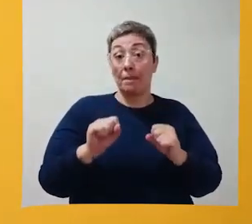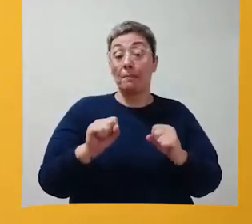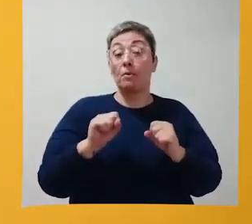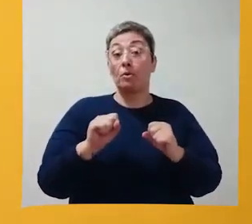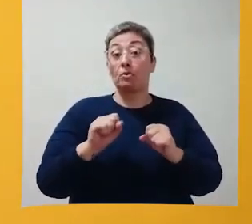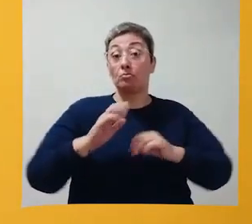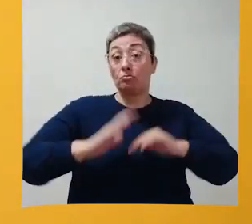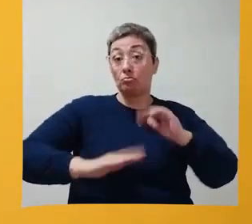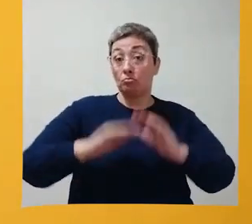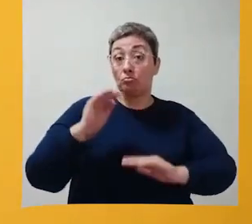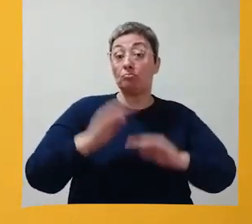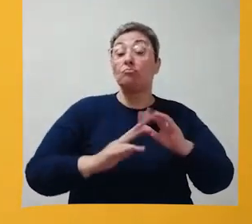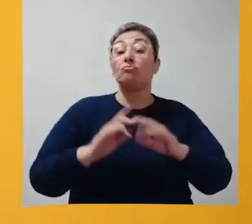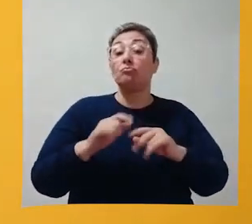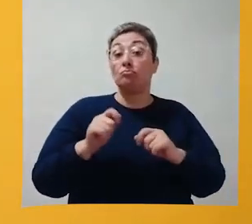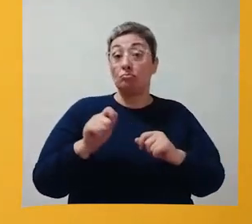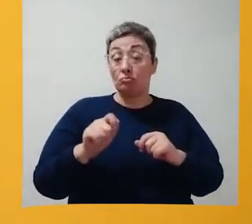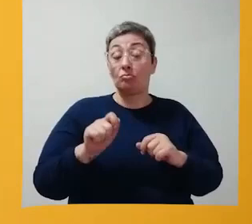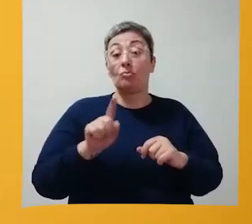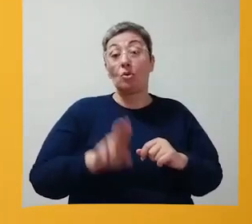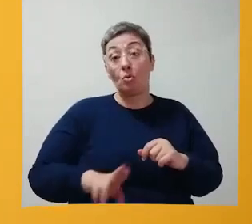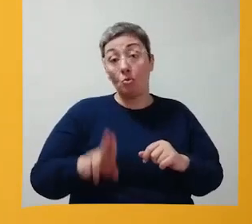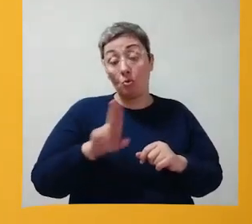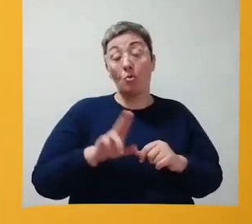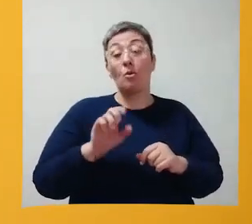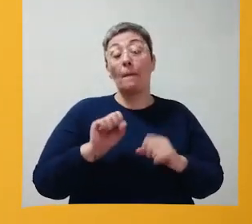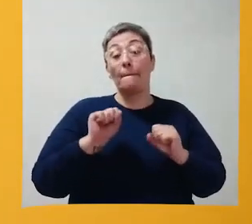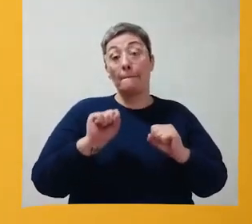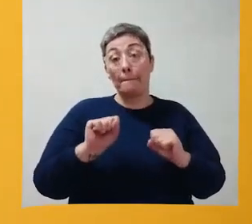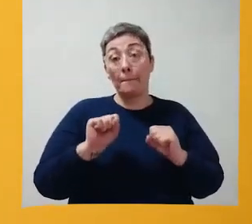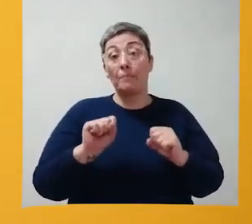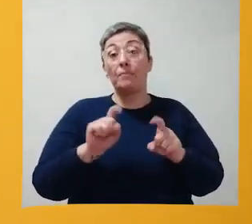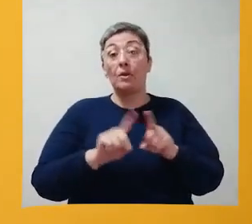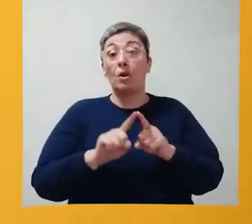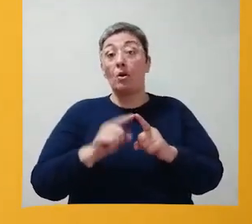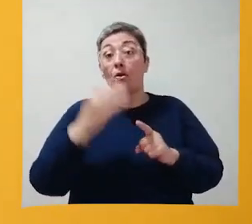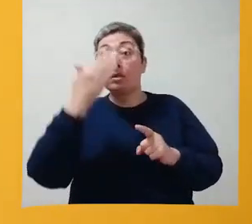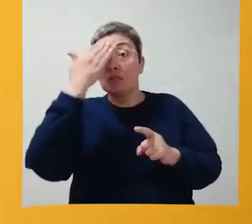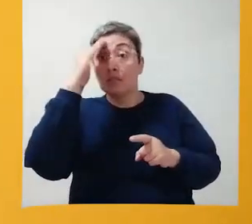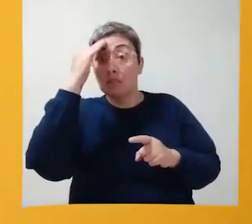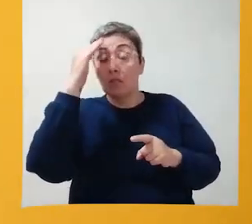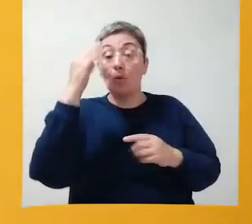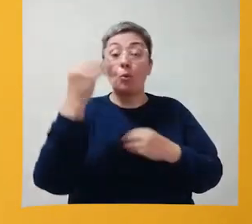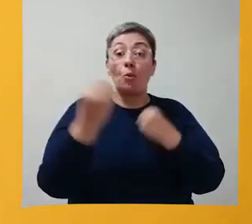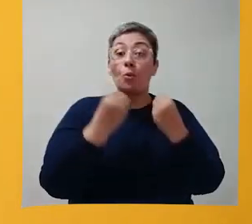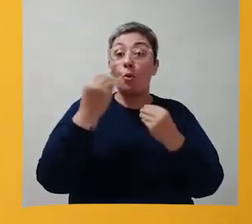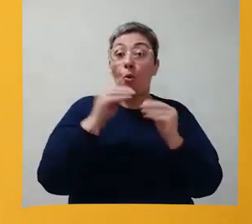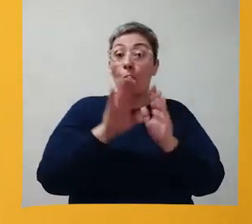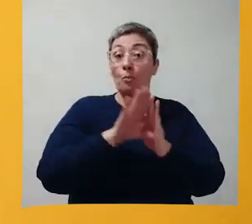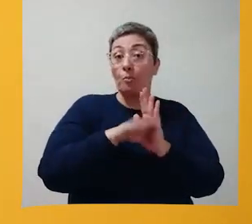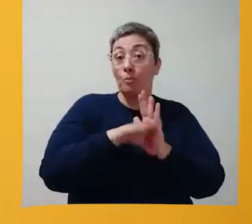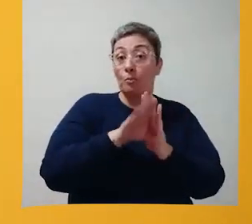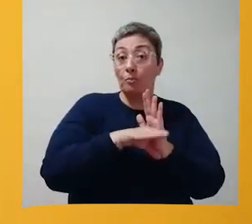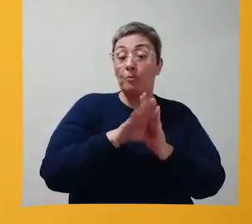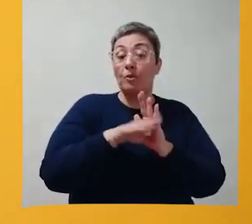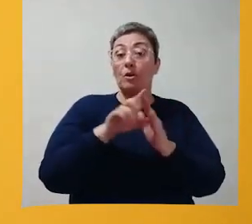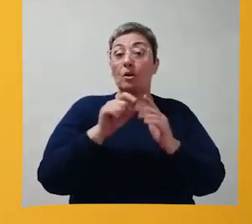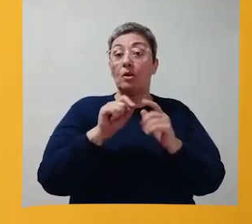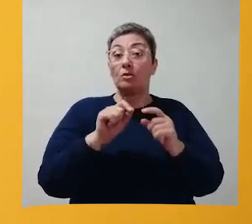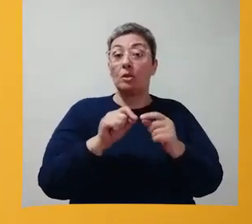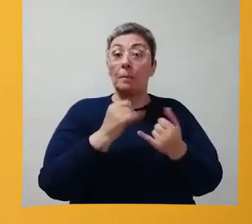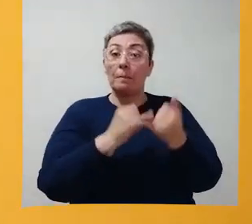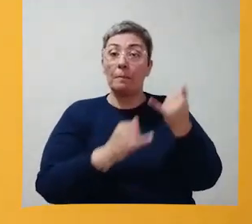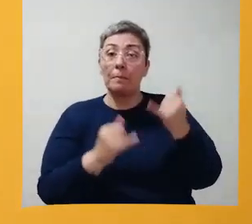realizar essas atividades para que ela possa entender um pouquinho dos conceitos de